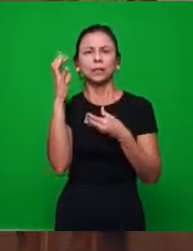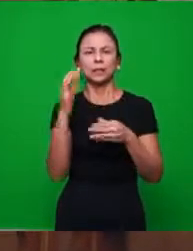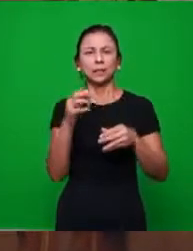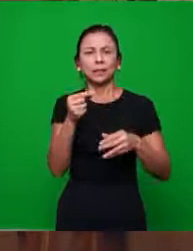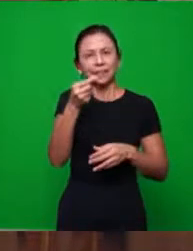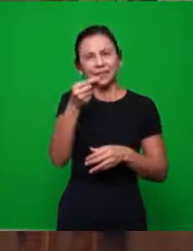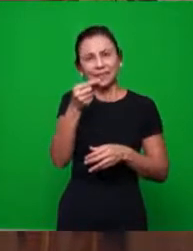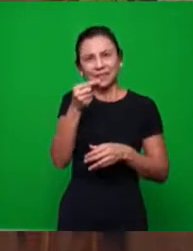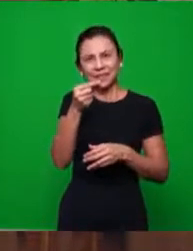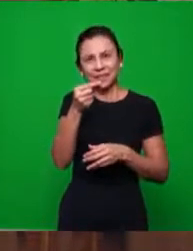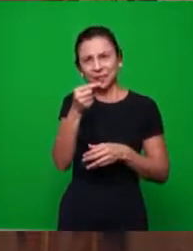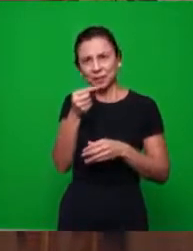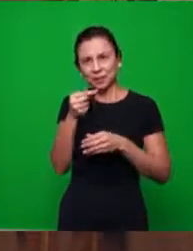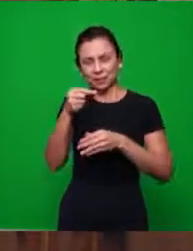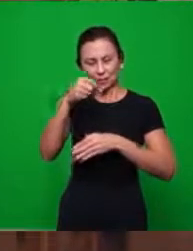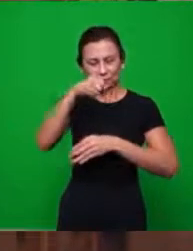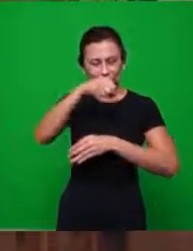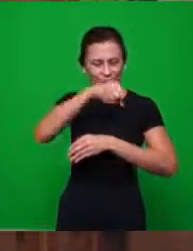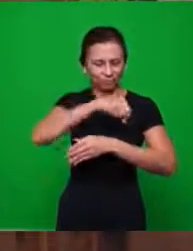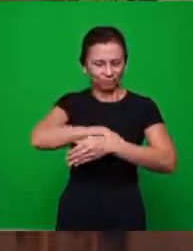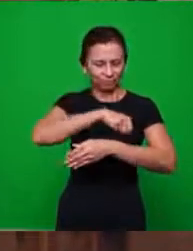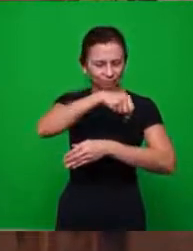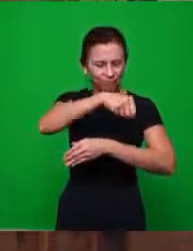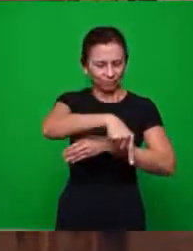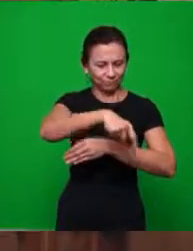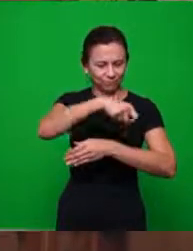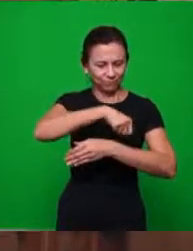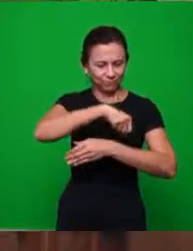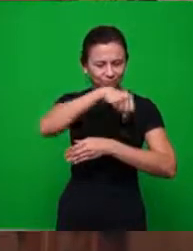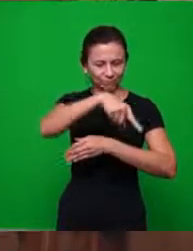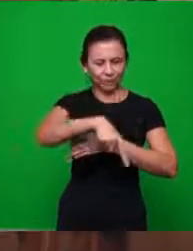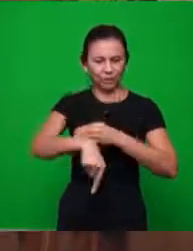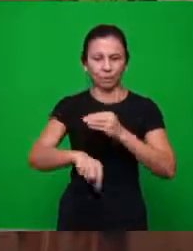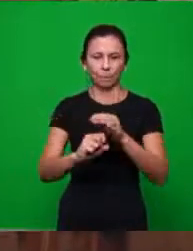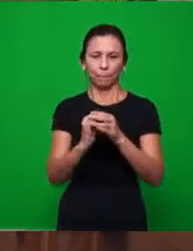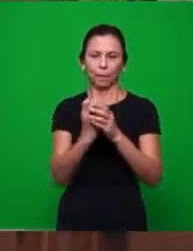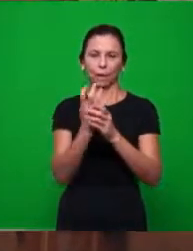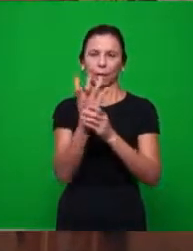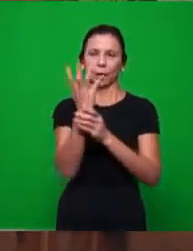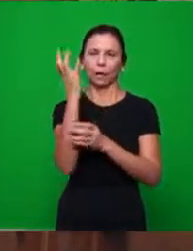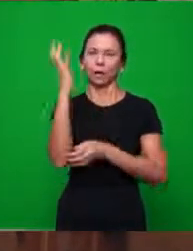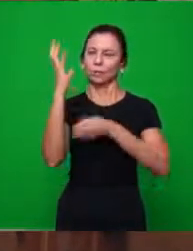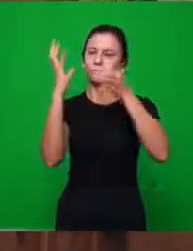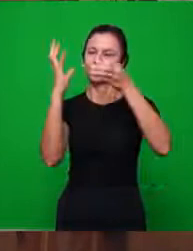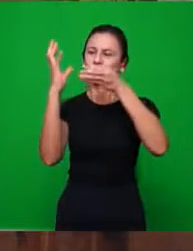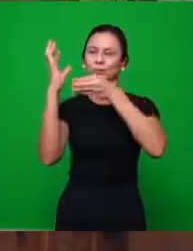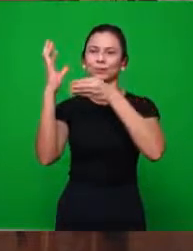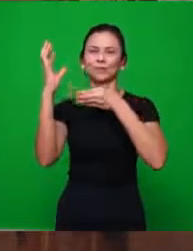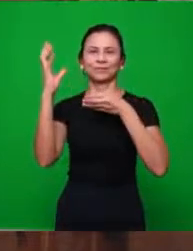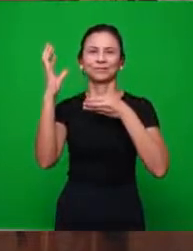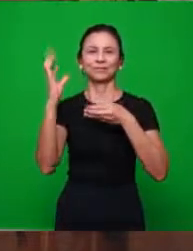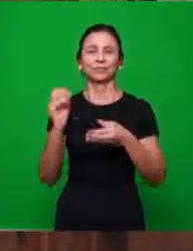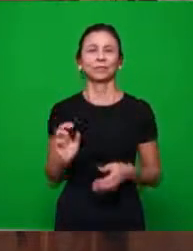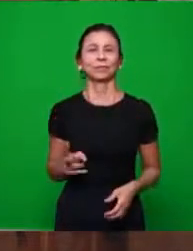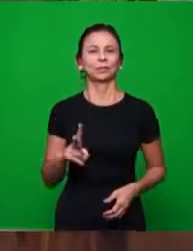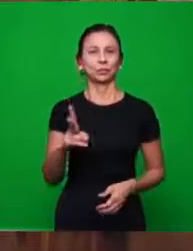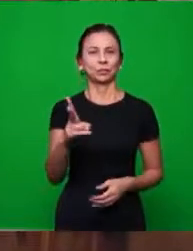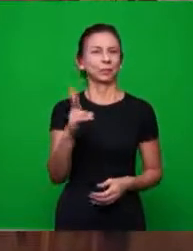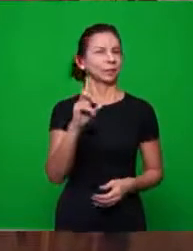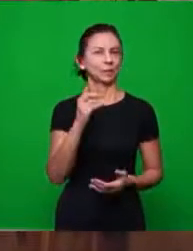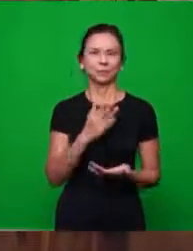frutos. Cresce e dá os frutos. E ela vai dando frutos. Ela não para de dar frutos. Vamos agora à frente um pouquinho, mais.